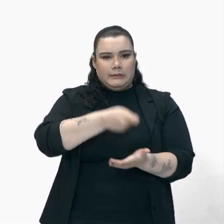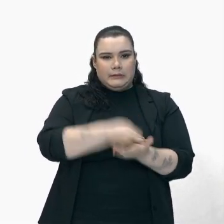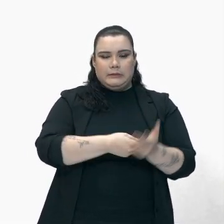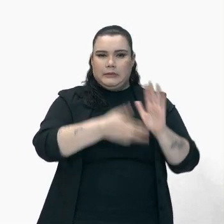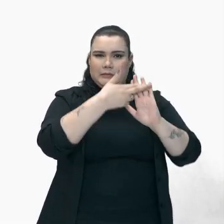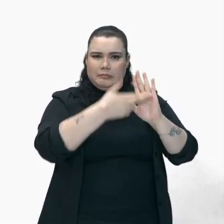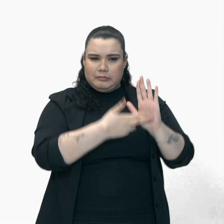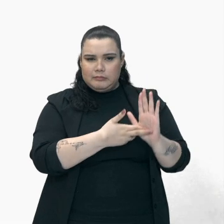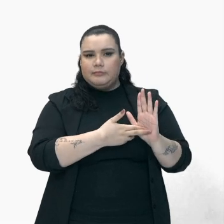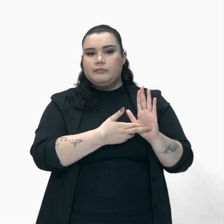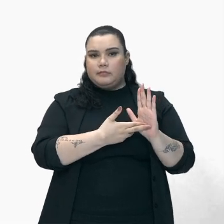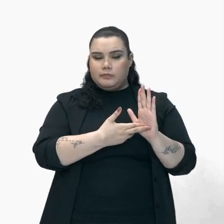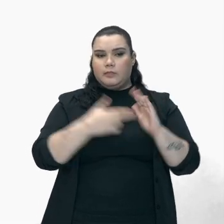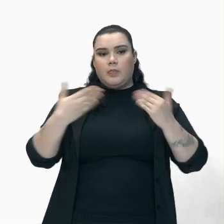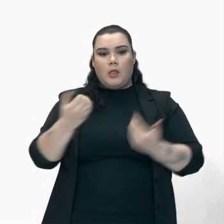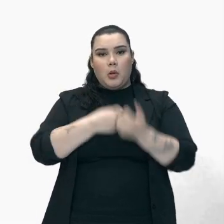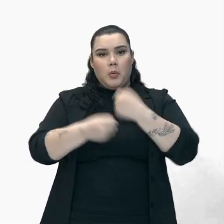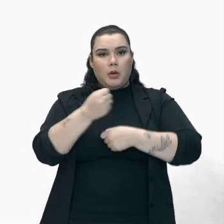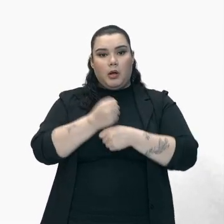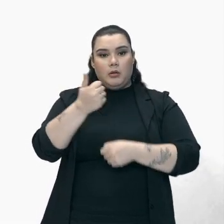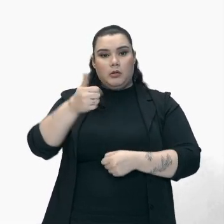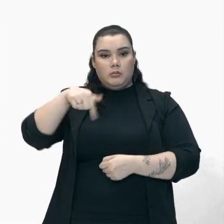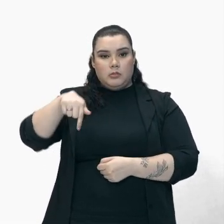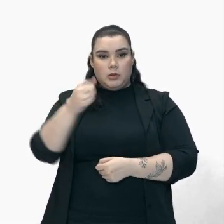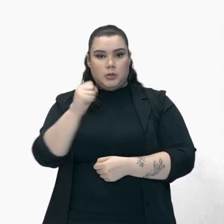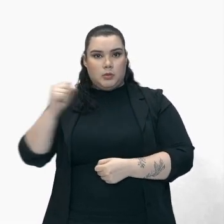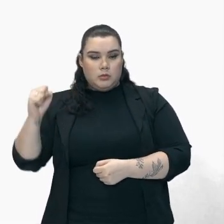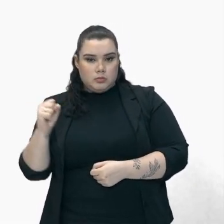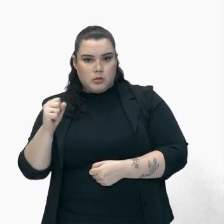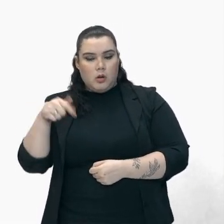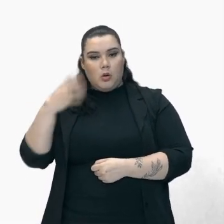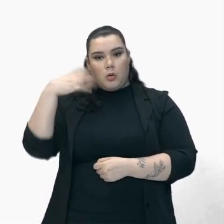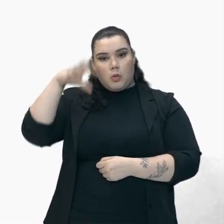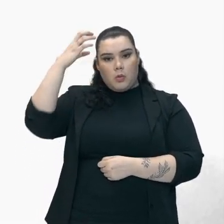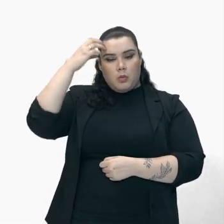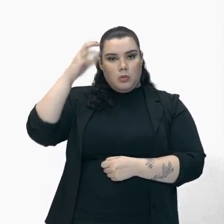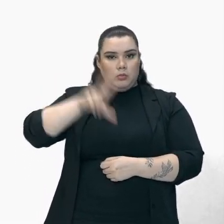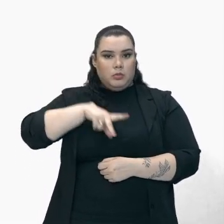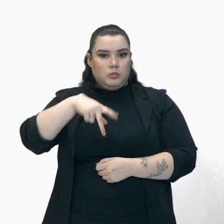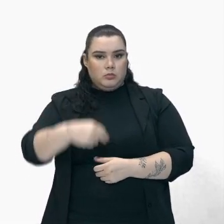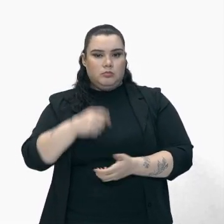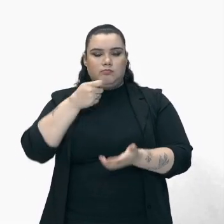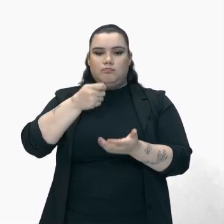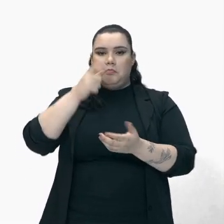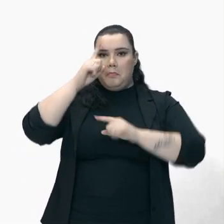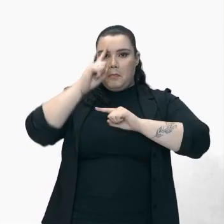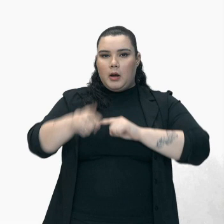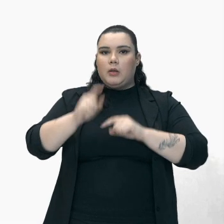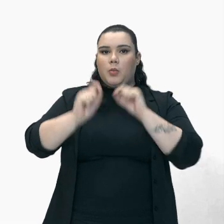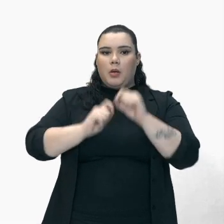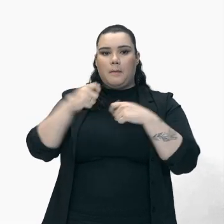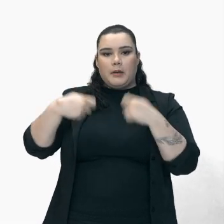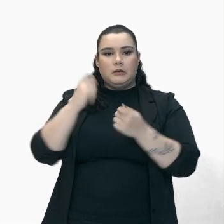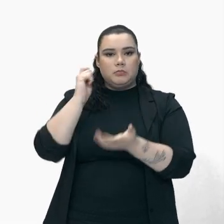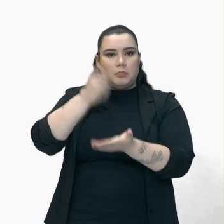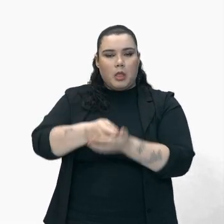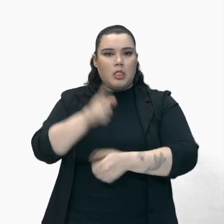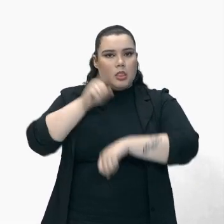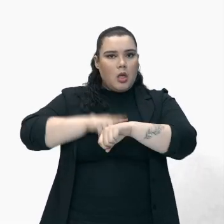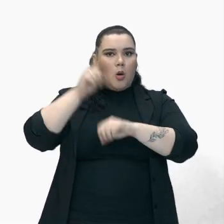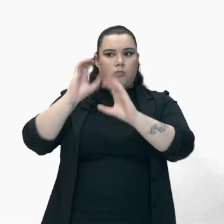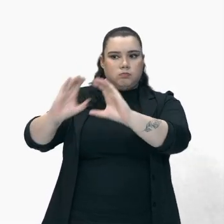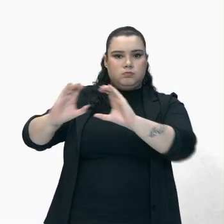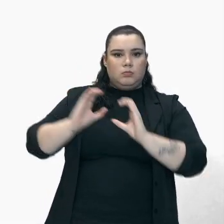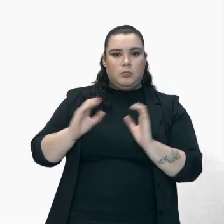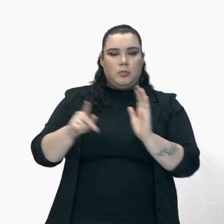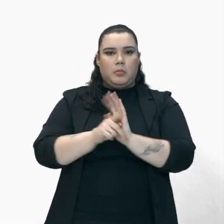duras Em 1788 A coroa Decretou O pagamento Integral E inegociável